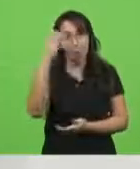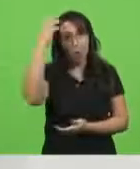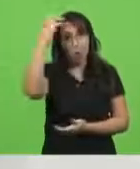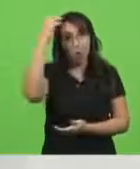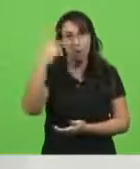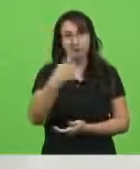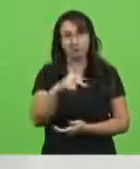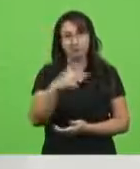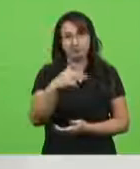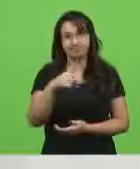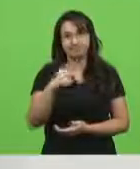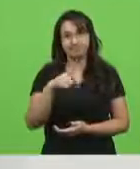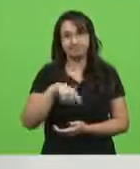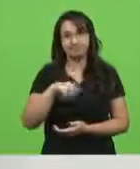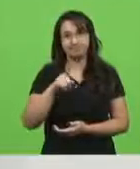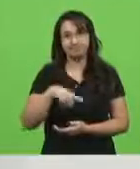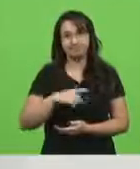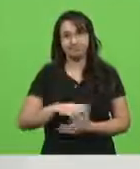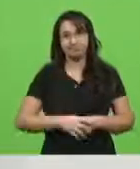Vai ser cobrado de vocês.